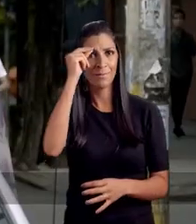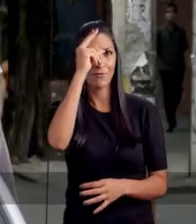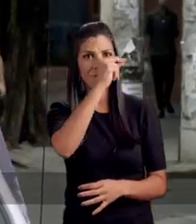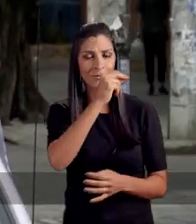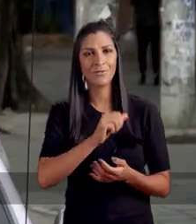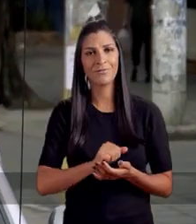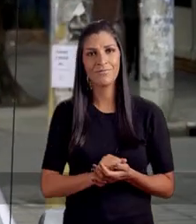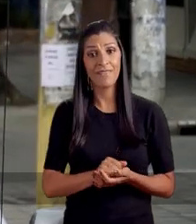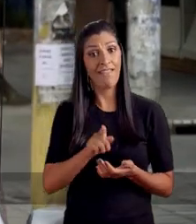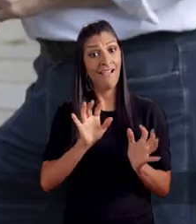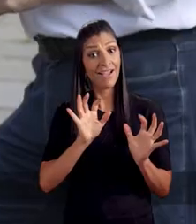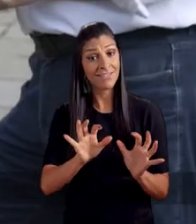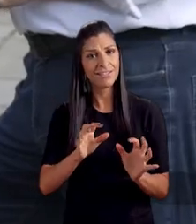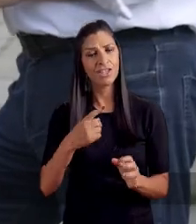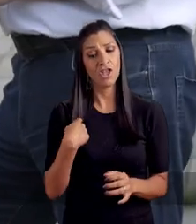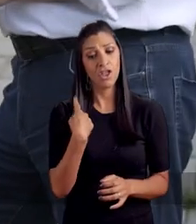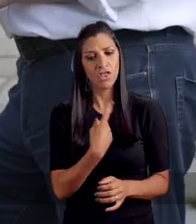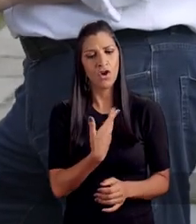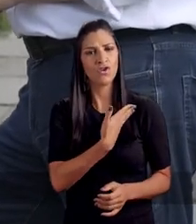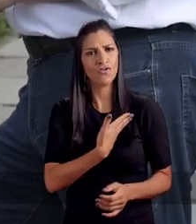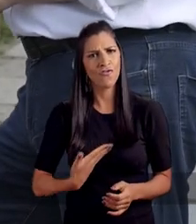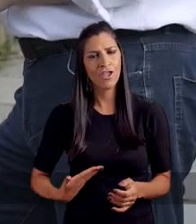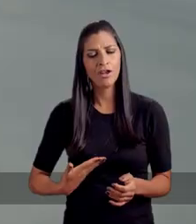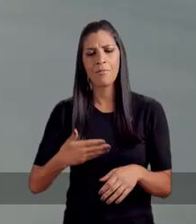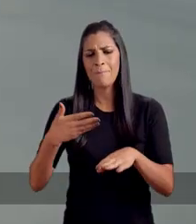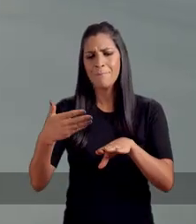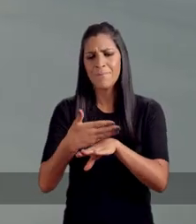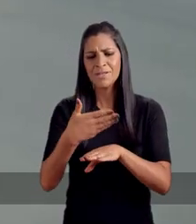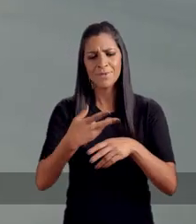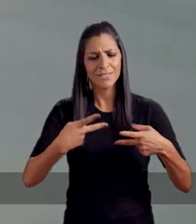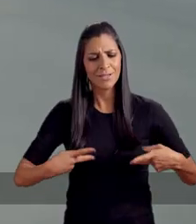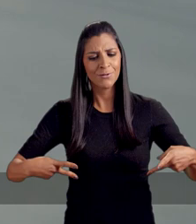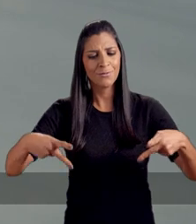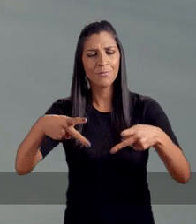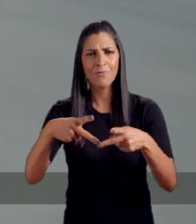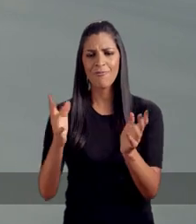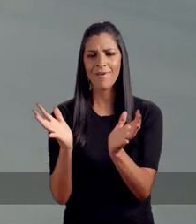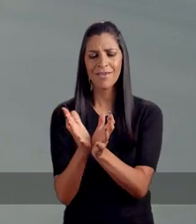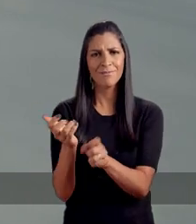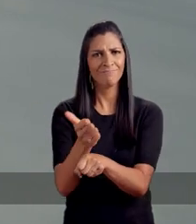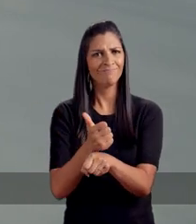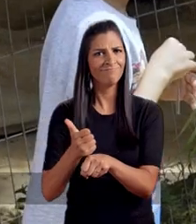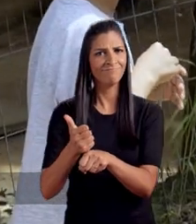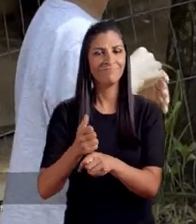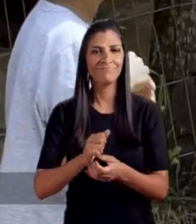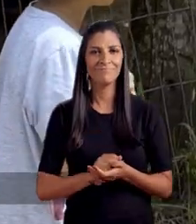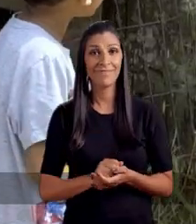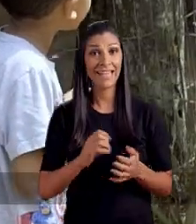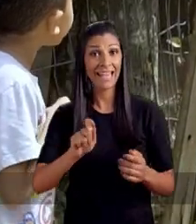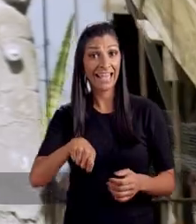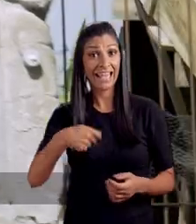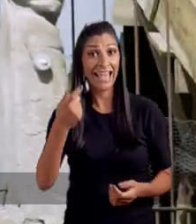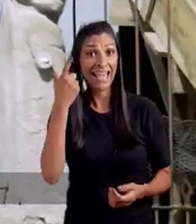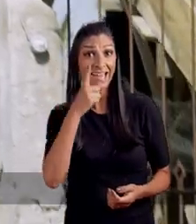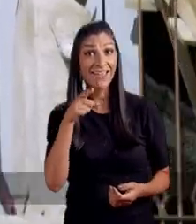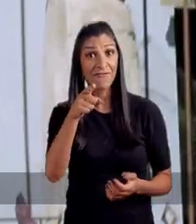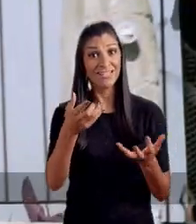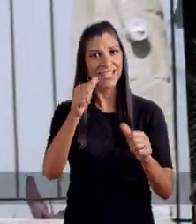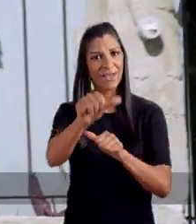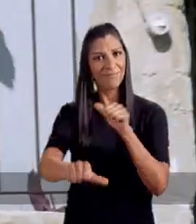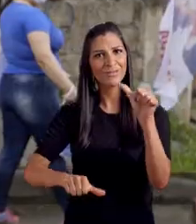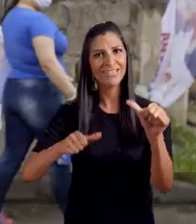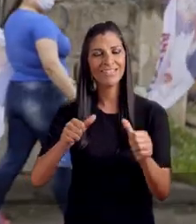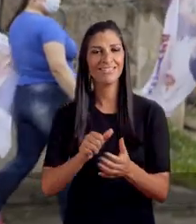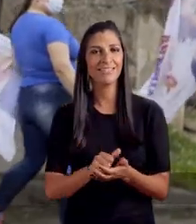prefeitura. É assim que vamos governar, com participação popular e uma equipe preparada. Quem ganha é você, que quer mudança.